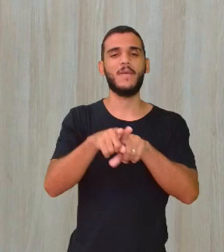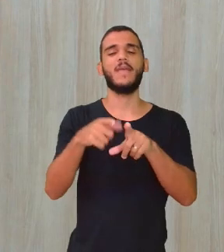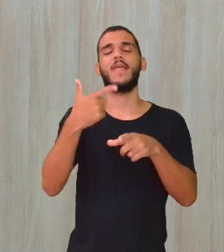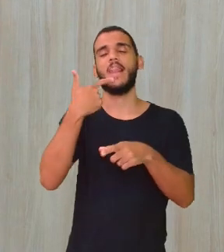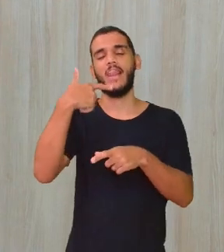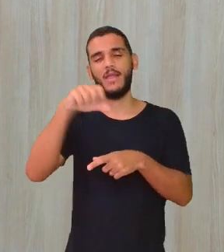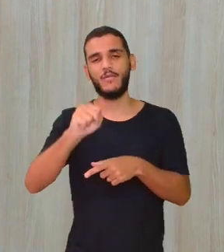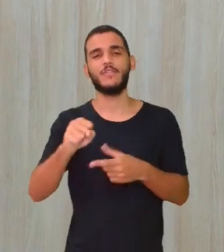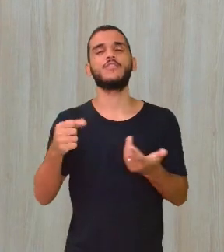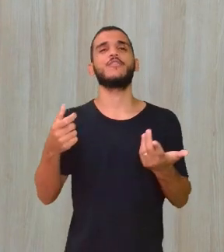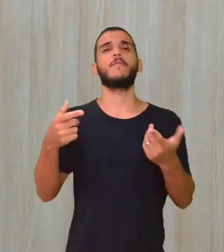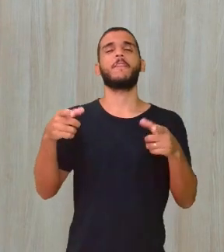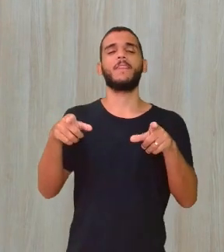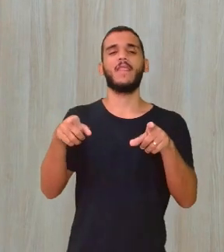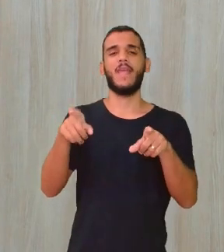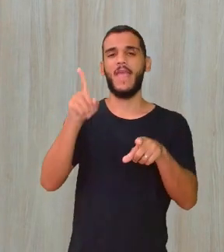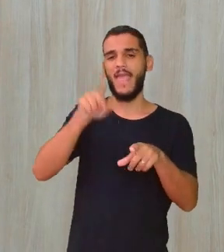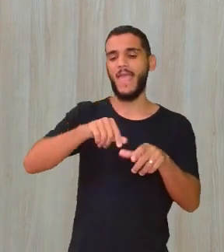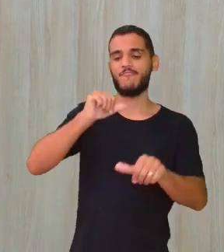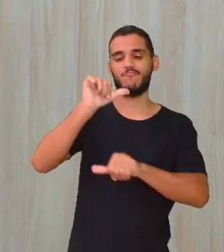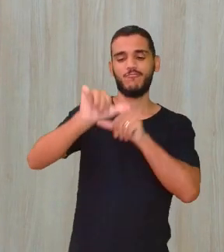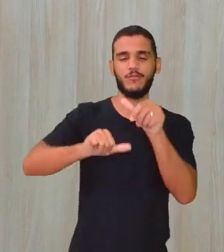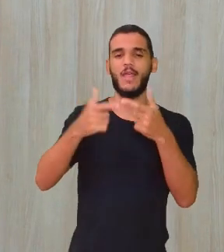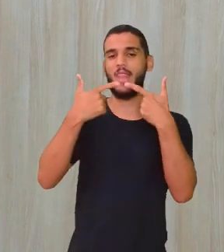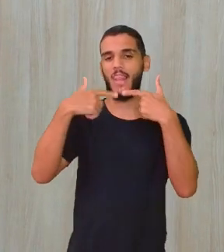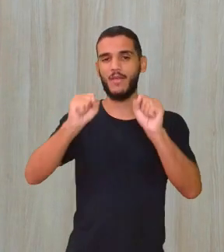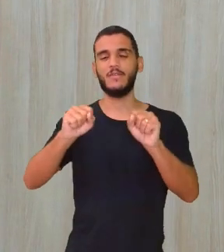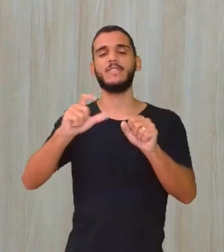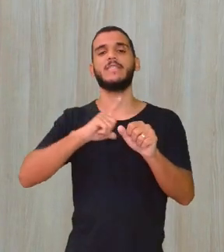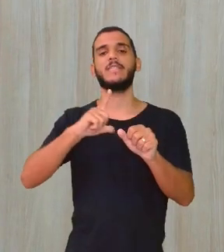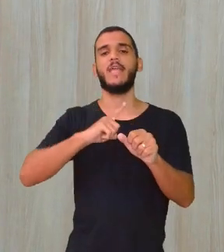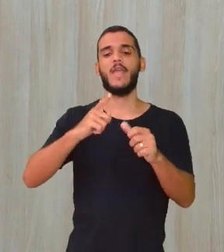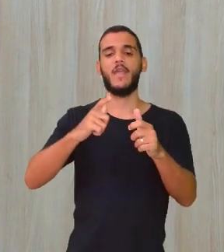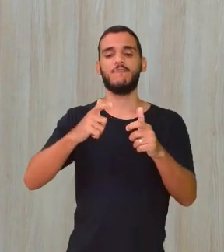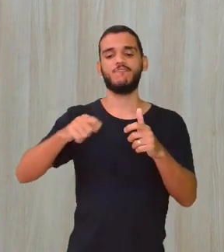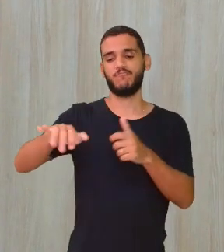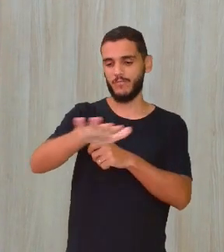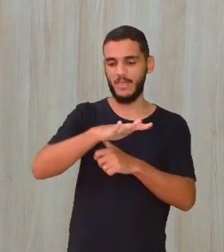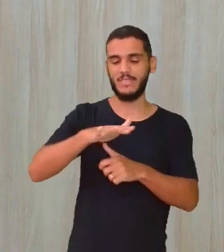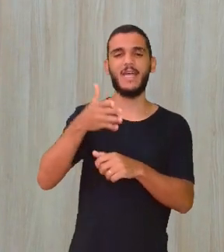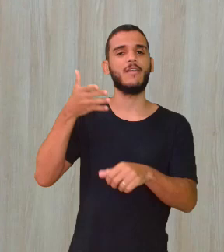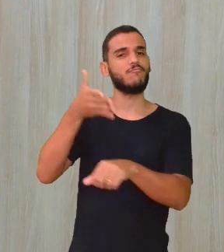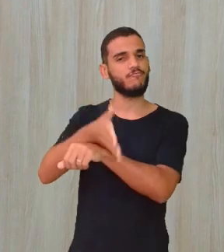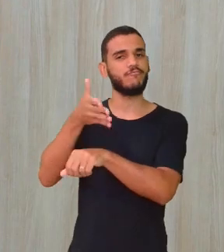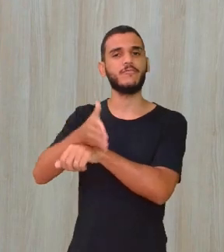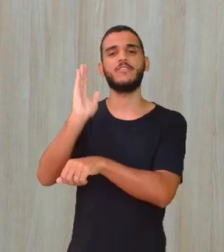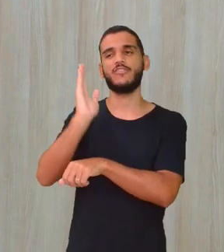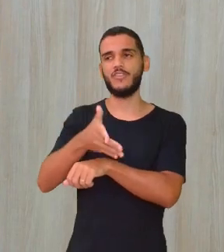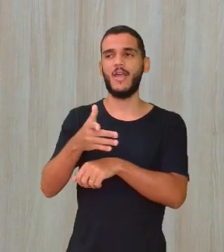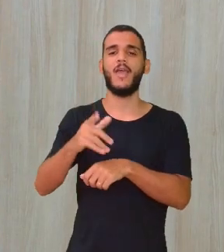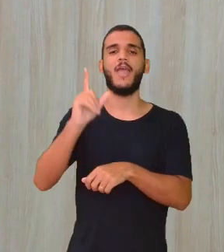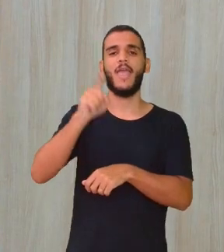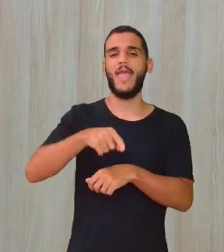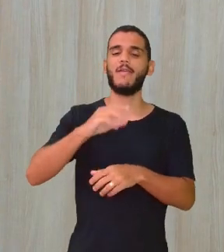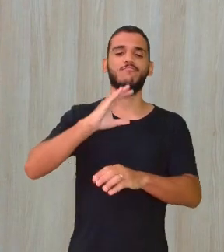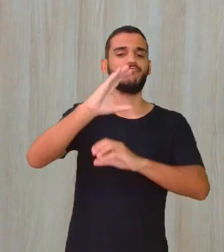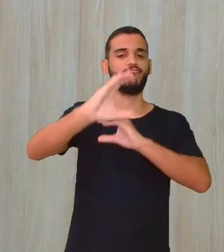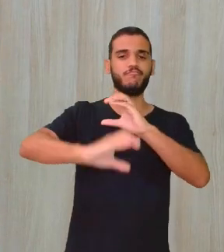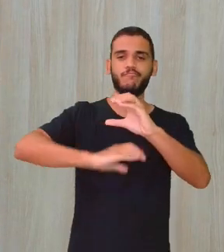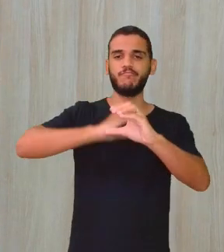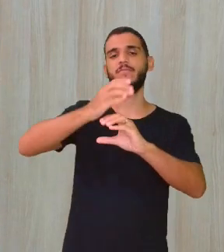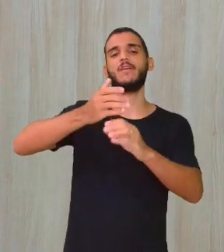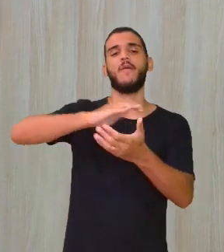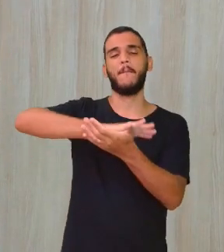variedade, é uma variação linguística marcada desses espaços. E aí é como se fosse um ciclo eterno de preconceitos.